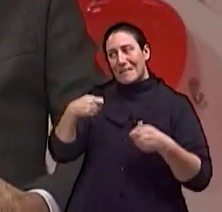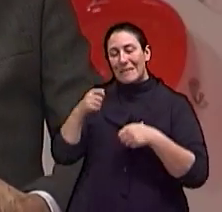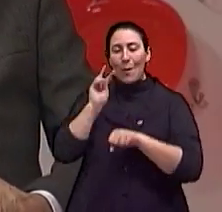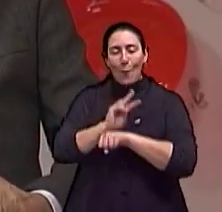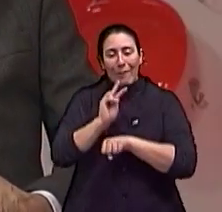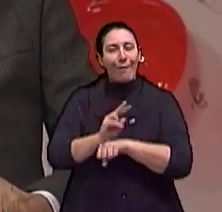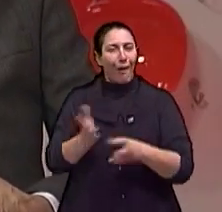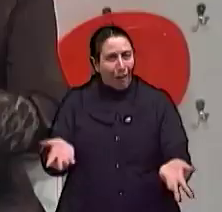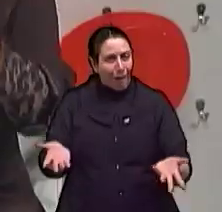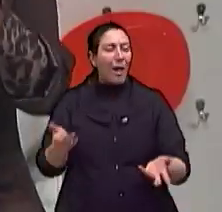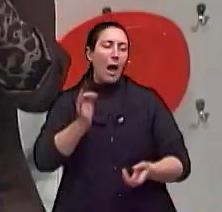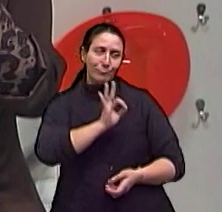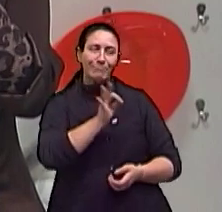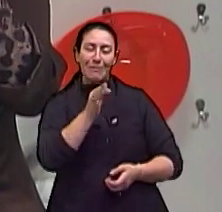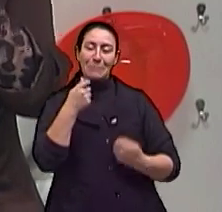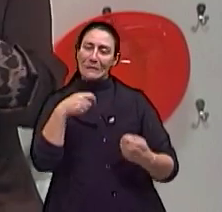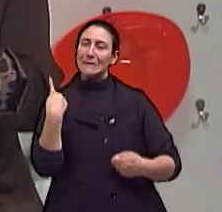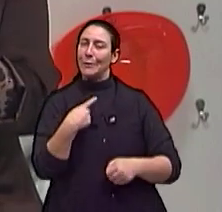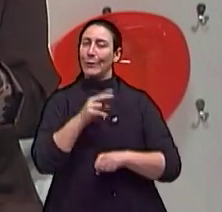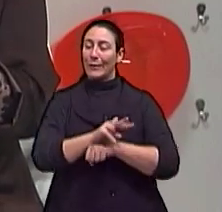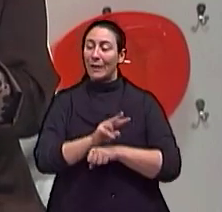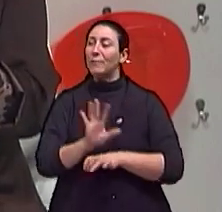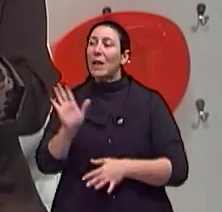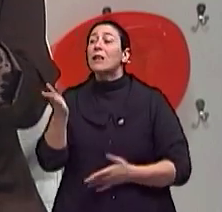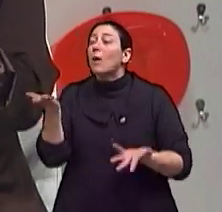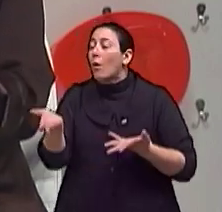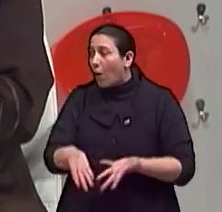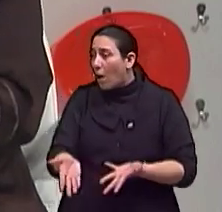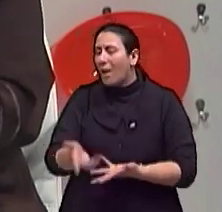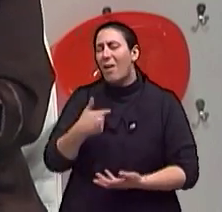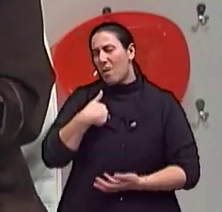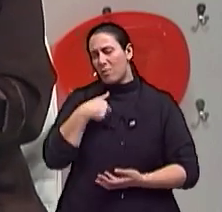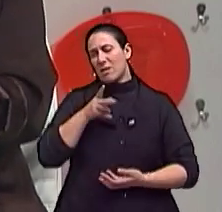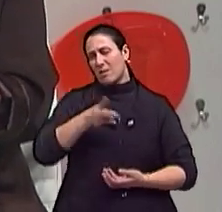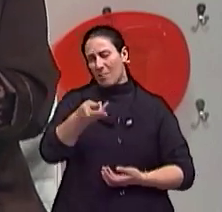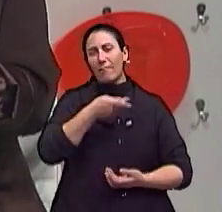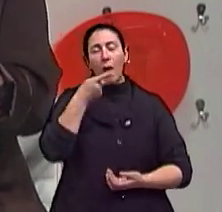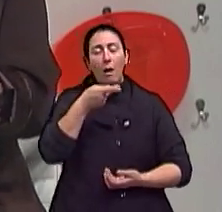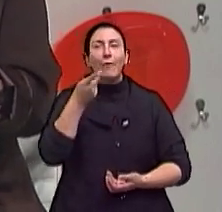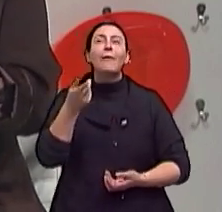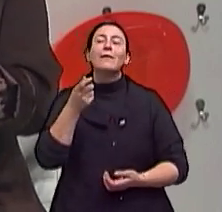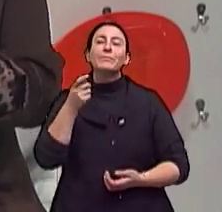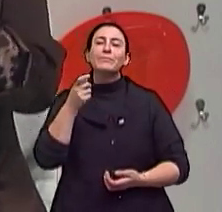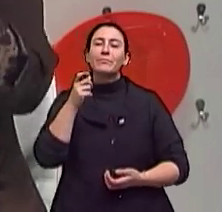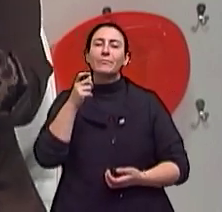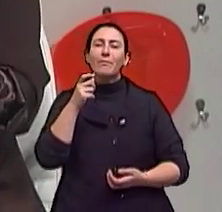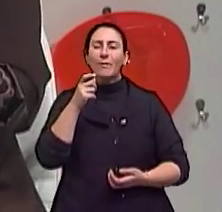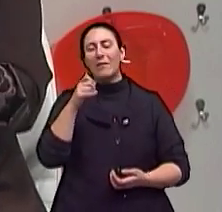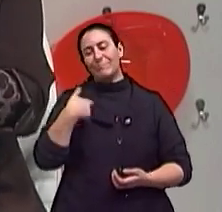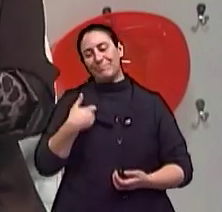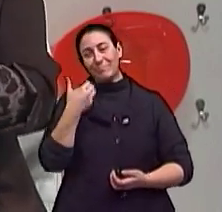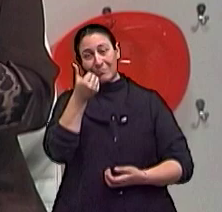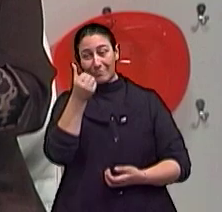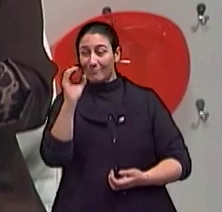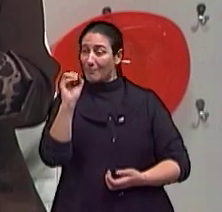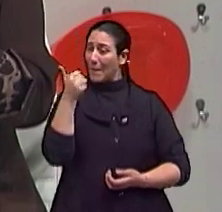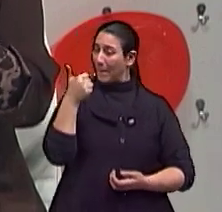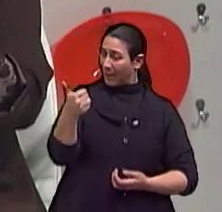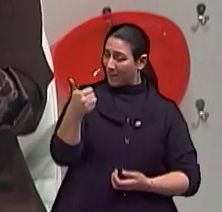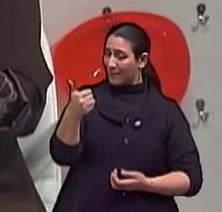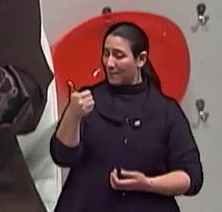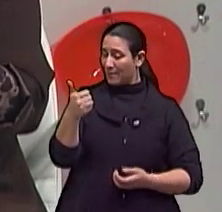é que pode se defender, claro. Bom, aí chegamos naquele ponto que eu gosto também de falar, que é quando se diz assim, um de 60 está bem,